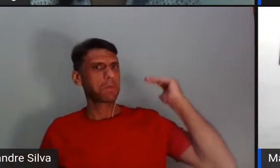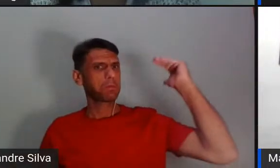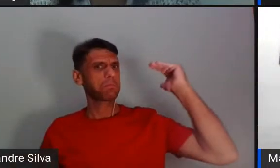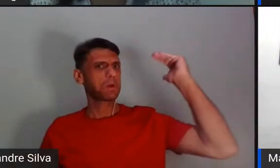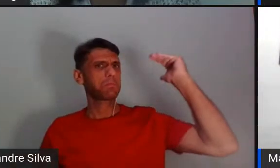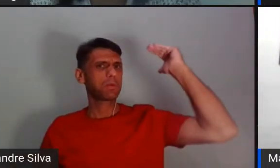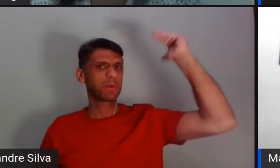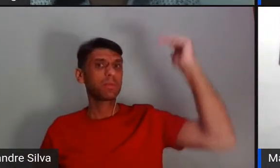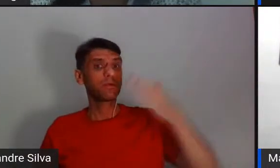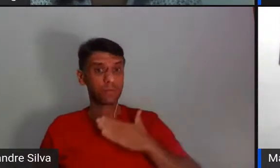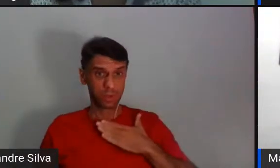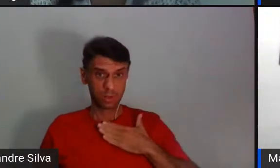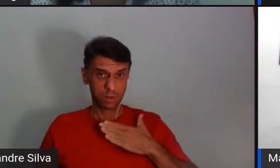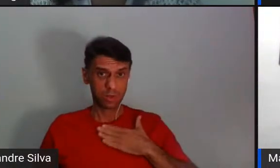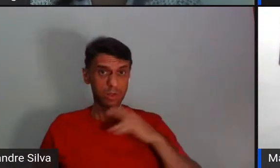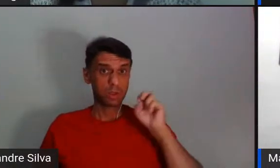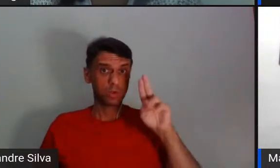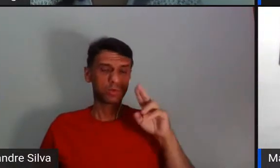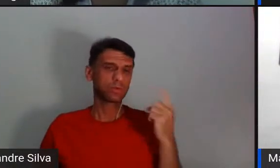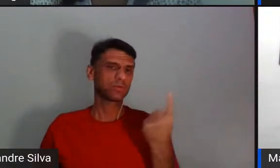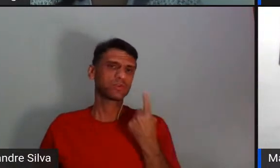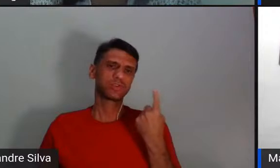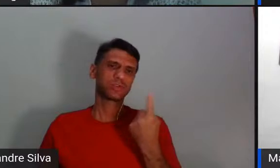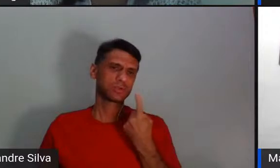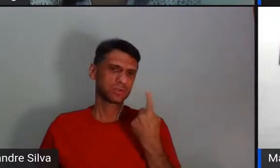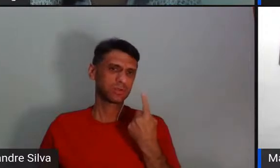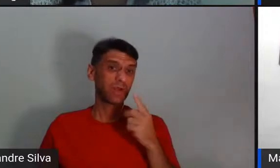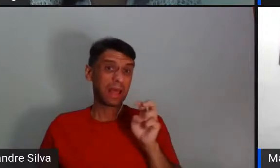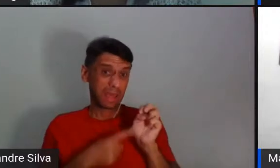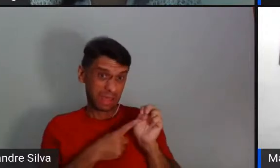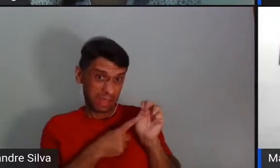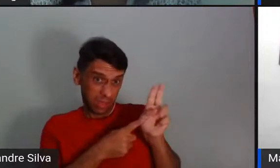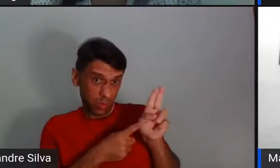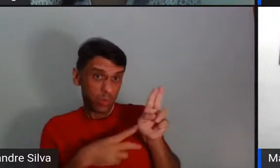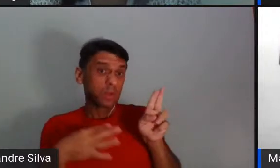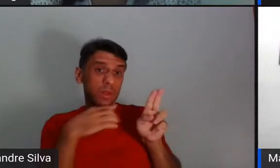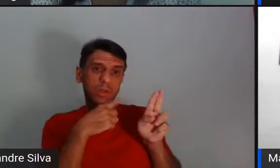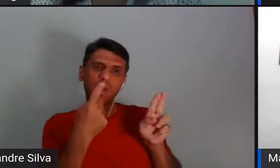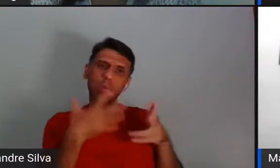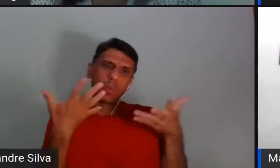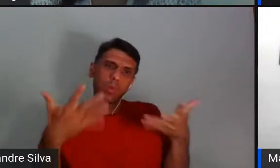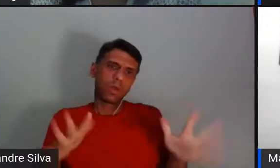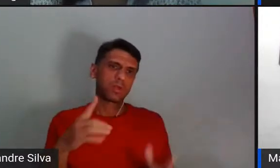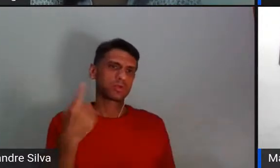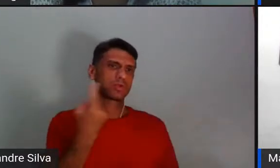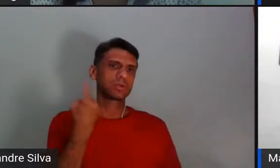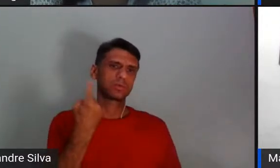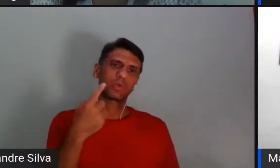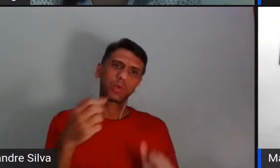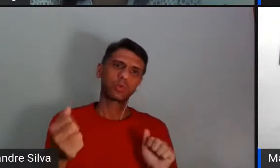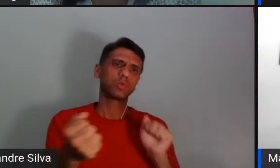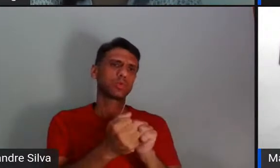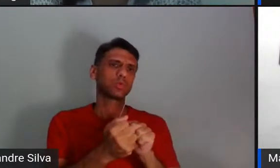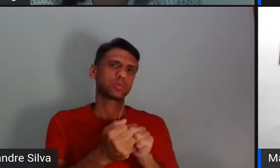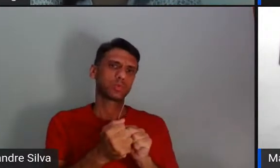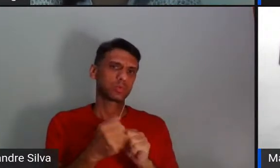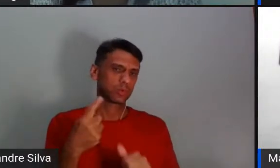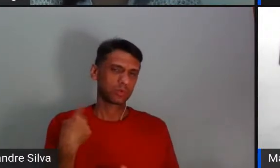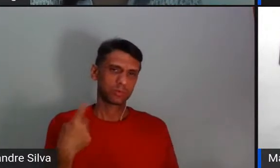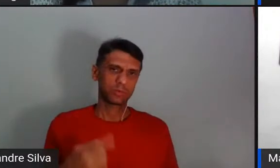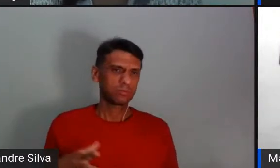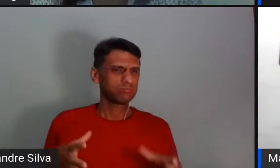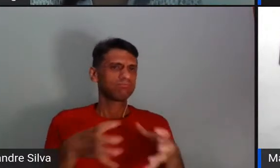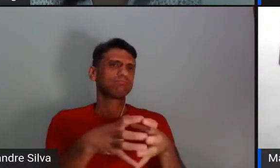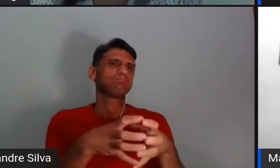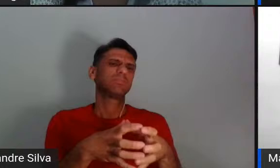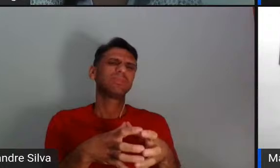digo eu, estou só. Então, eu não quero estar só. Eu quero estar com todo mundo. Então, acho que não